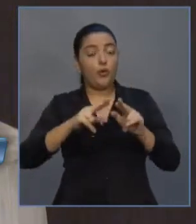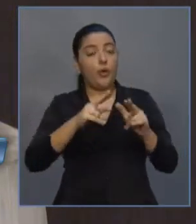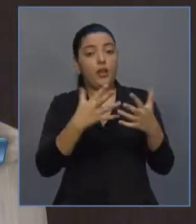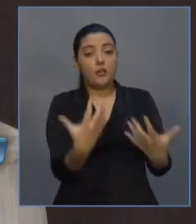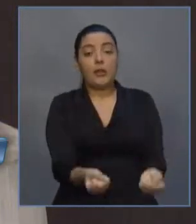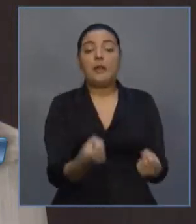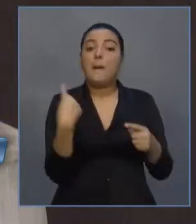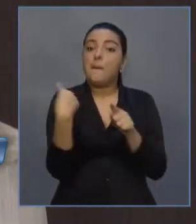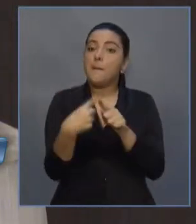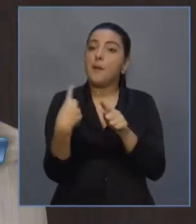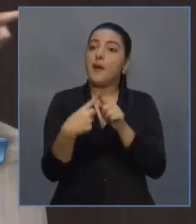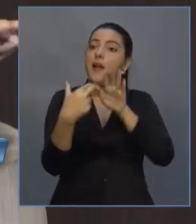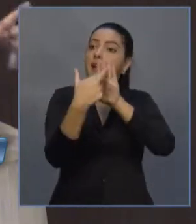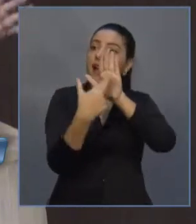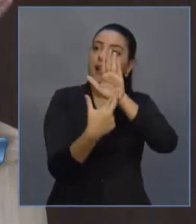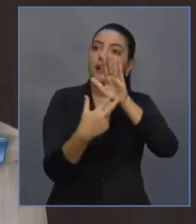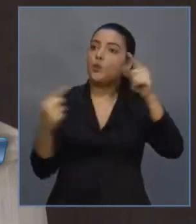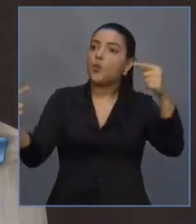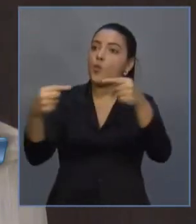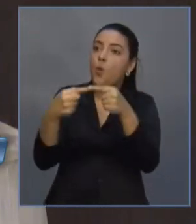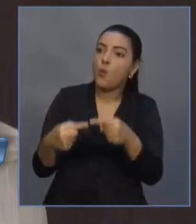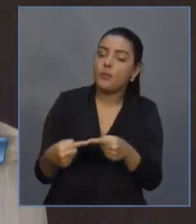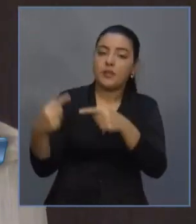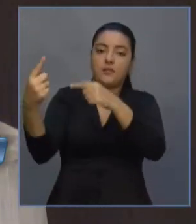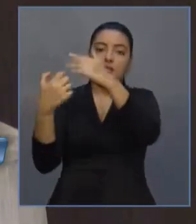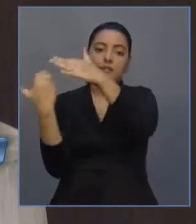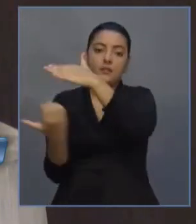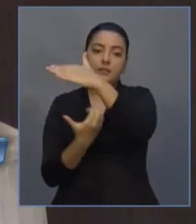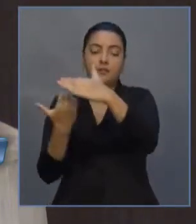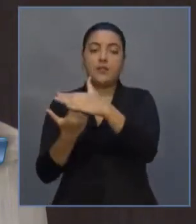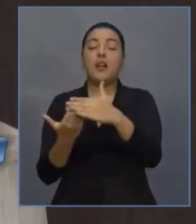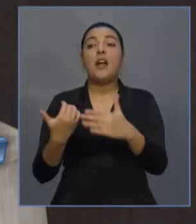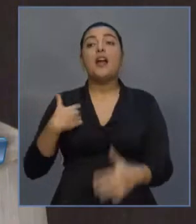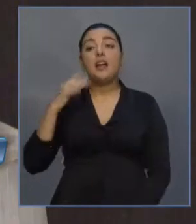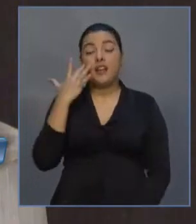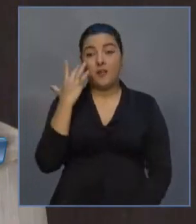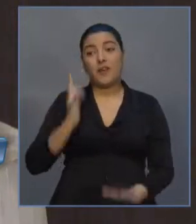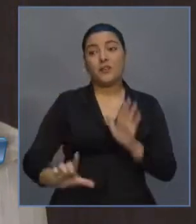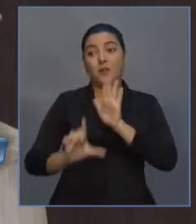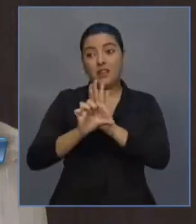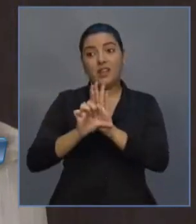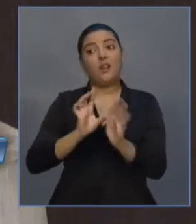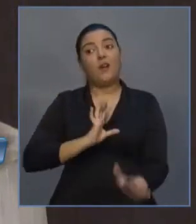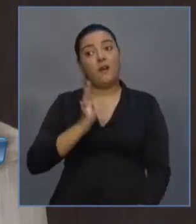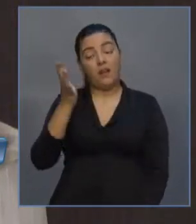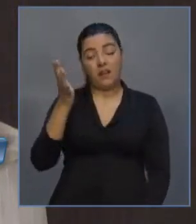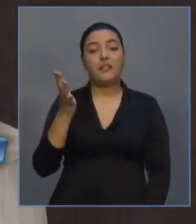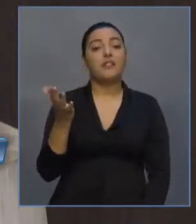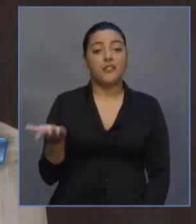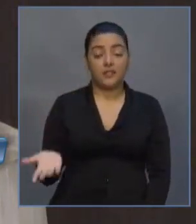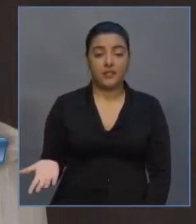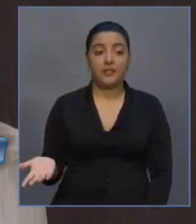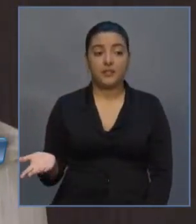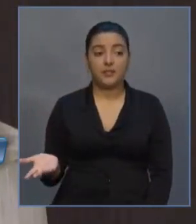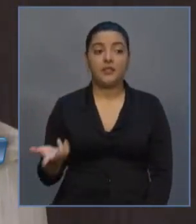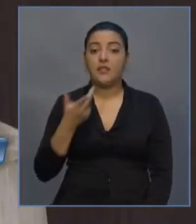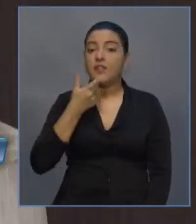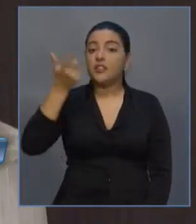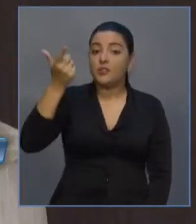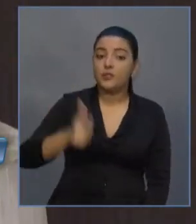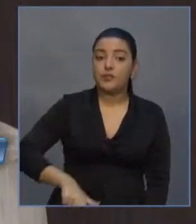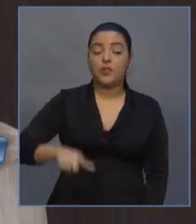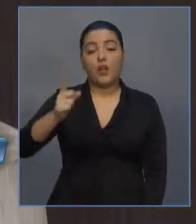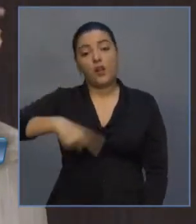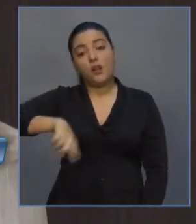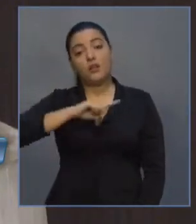.580, que já era na nossa visão uma imoralidade, um equívoco. Inclusive, repito, nós